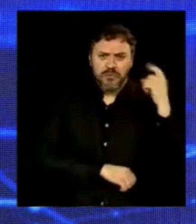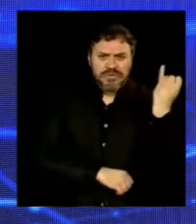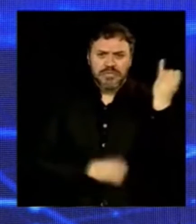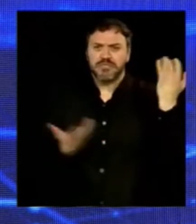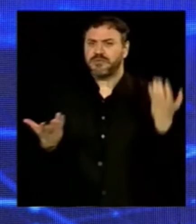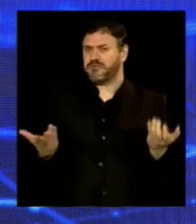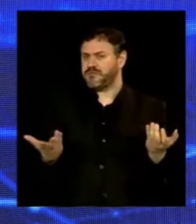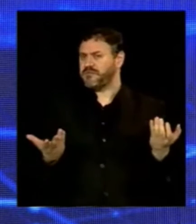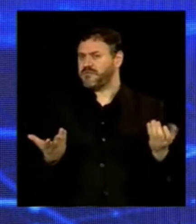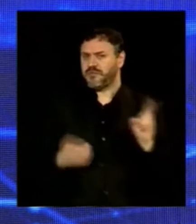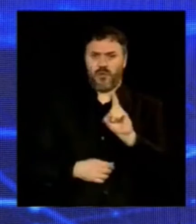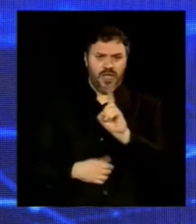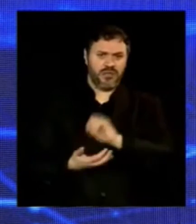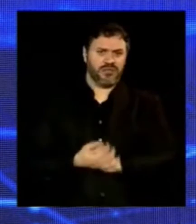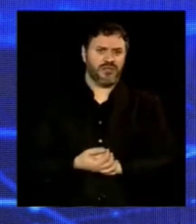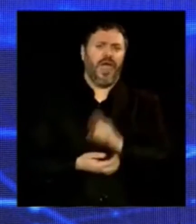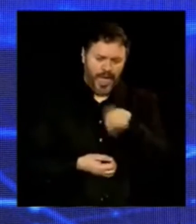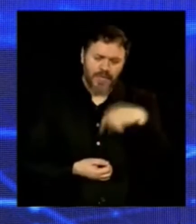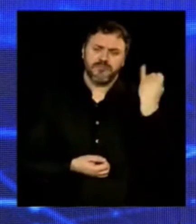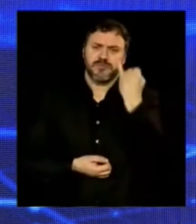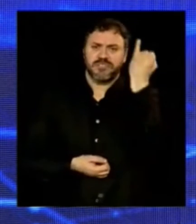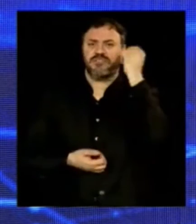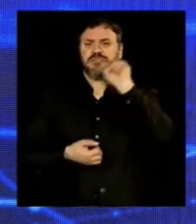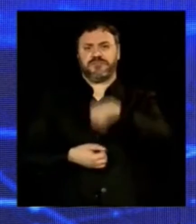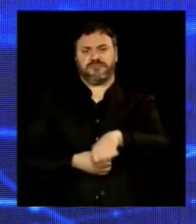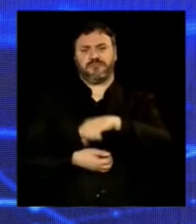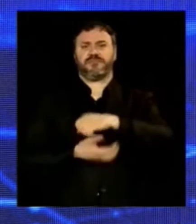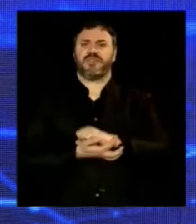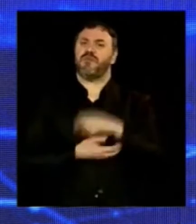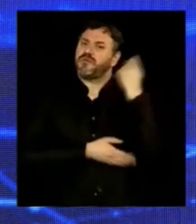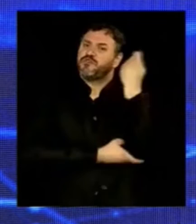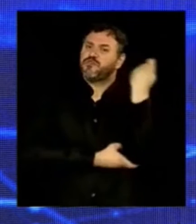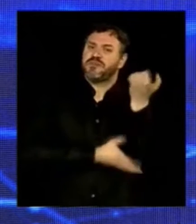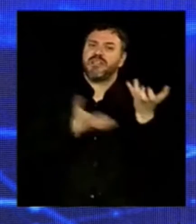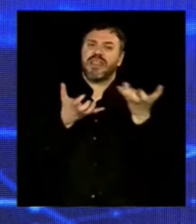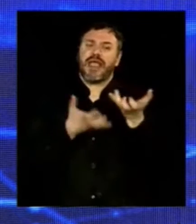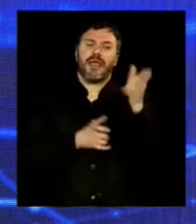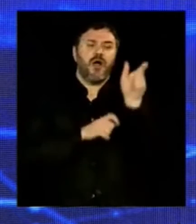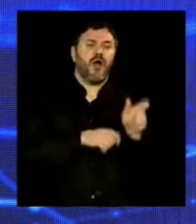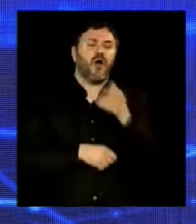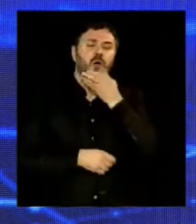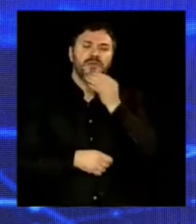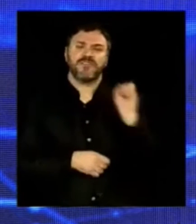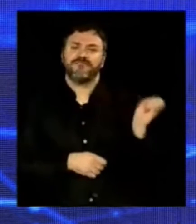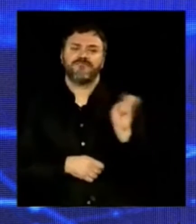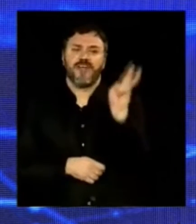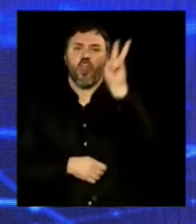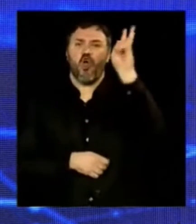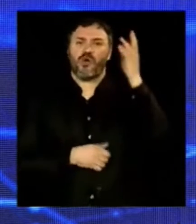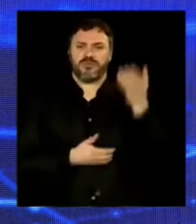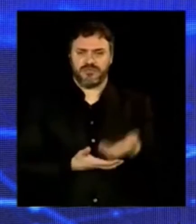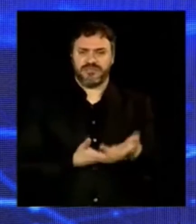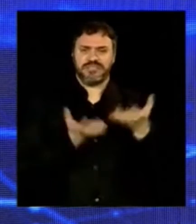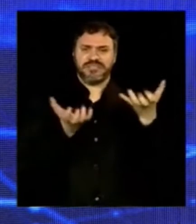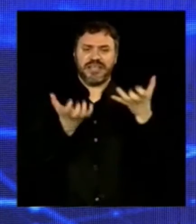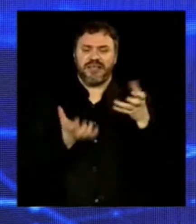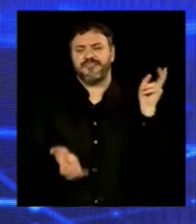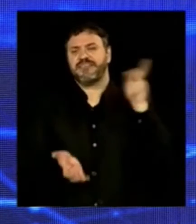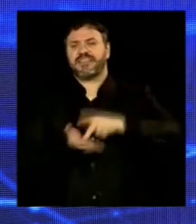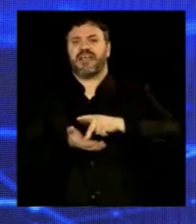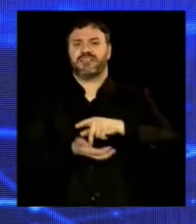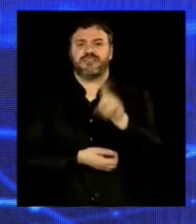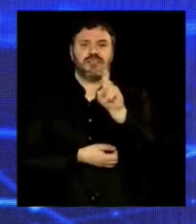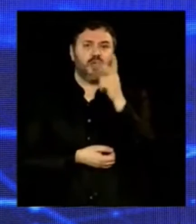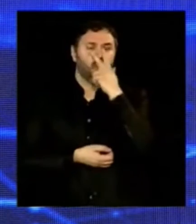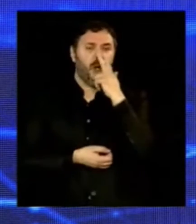Não, meu senhor. O Rio Grande é muito importante. O Rio Grande quer homens de valor. O Rio Grande quer a verdade, não